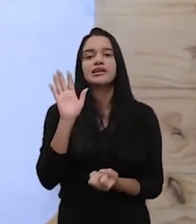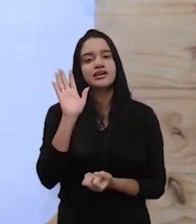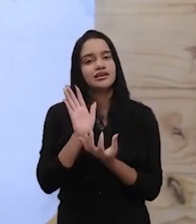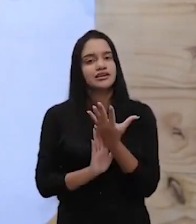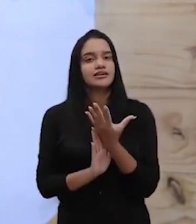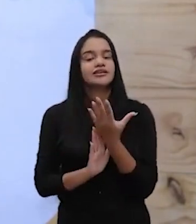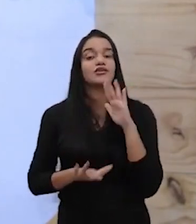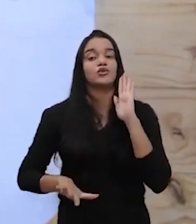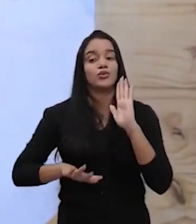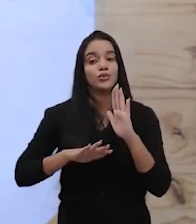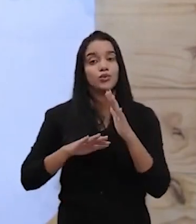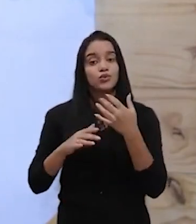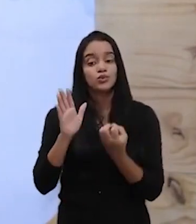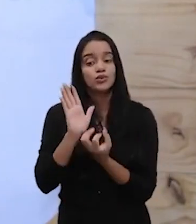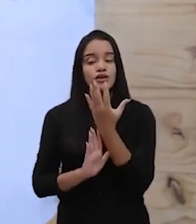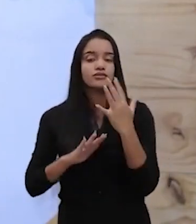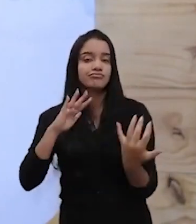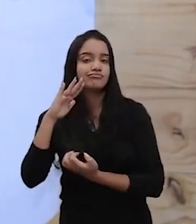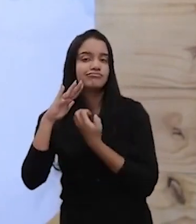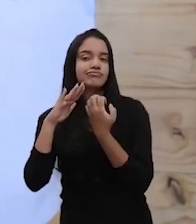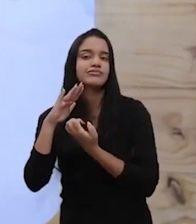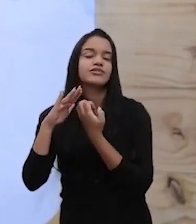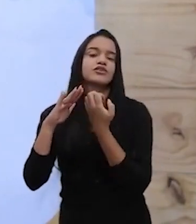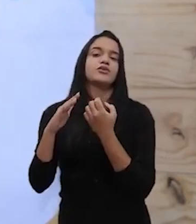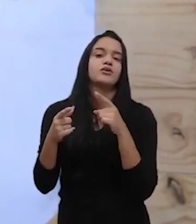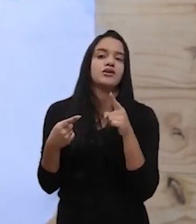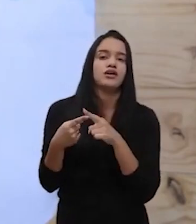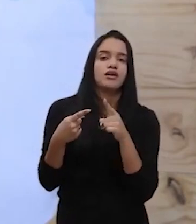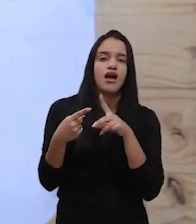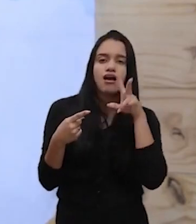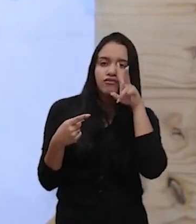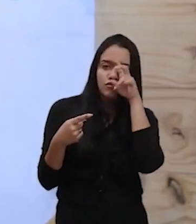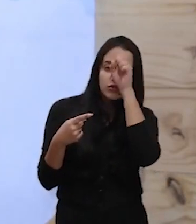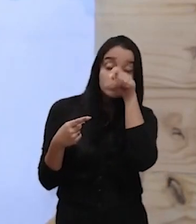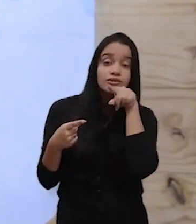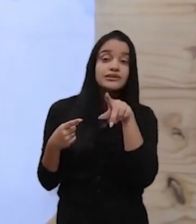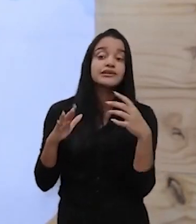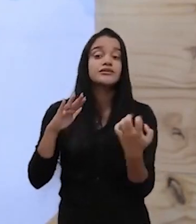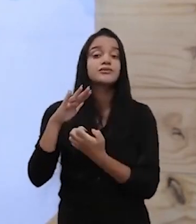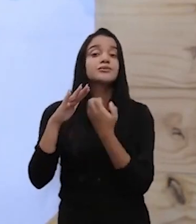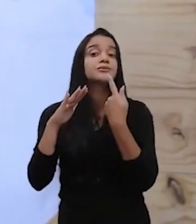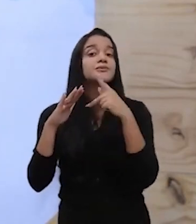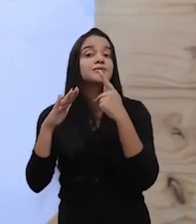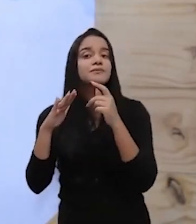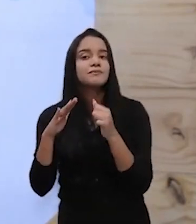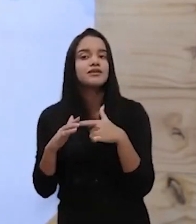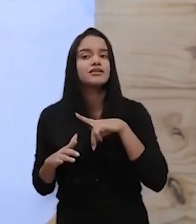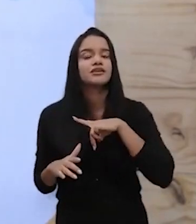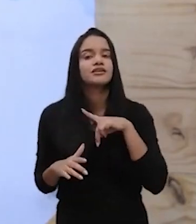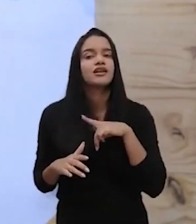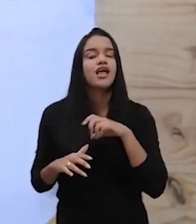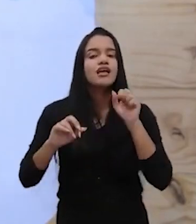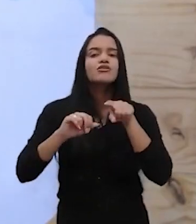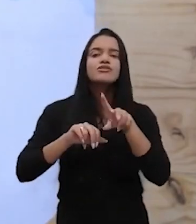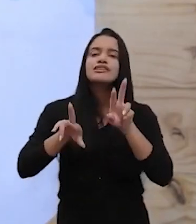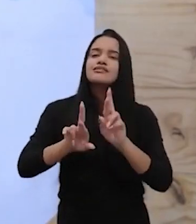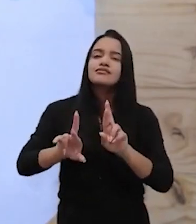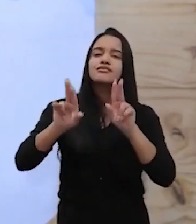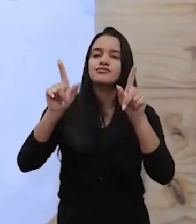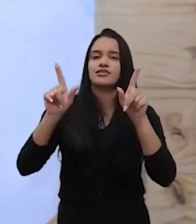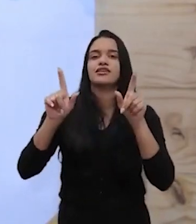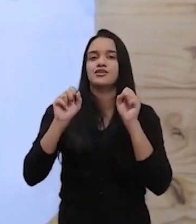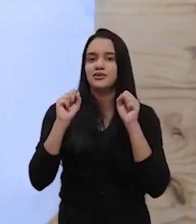ou de construção de empresa, quais são as forças que a tua empresa possui. O que é que você tem de diferencial?